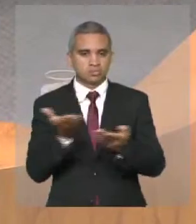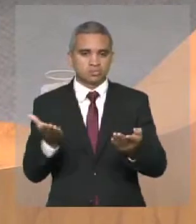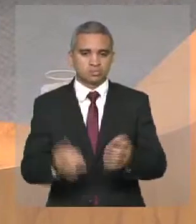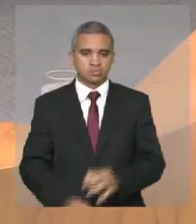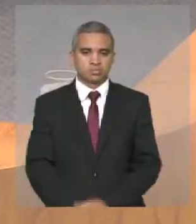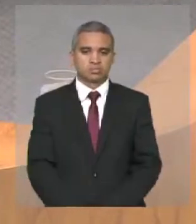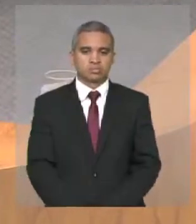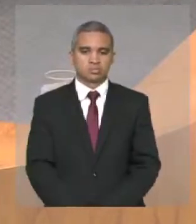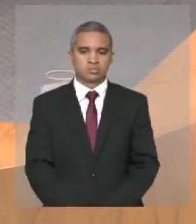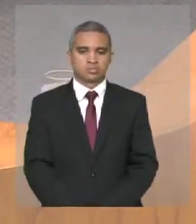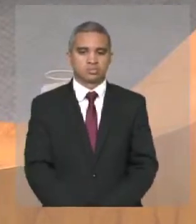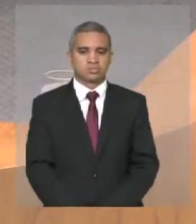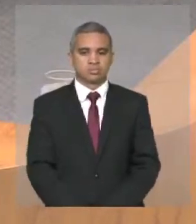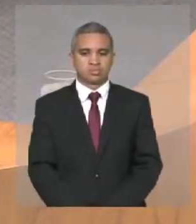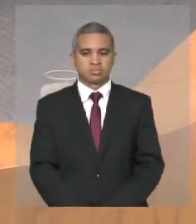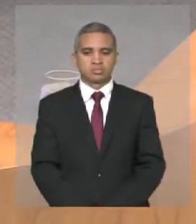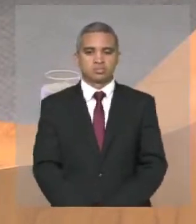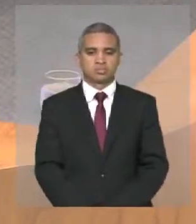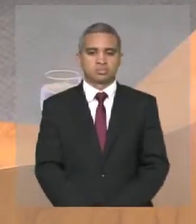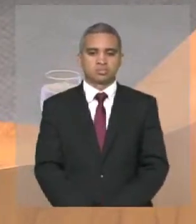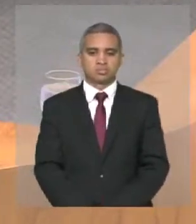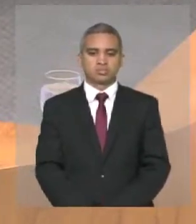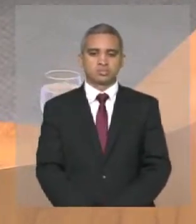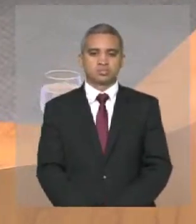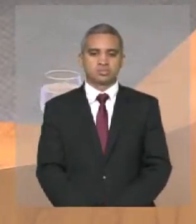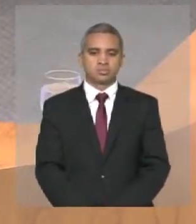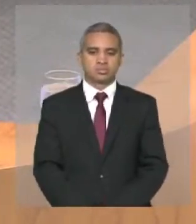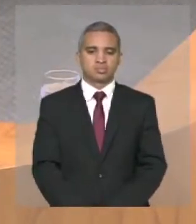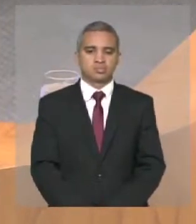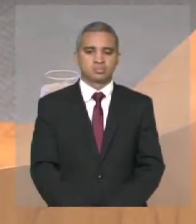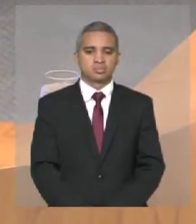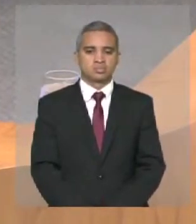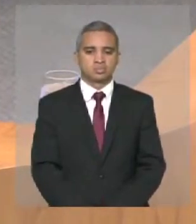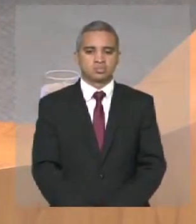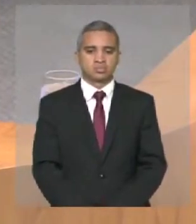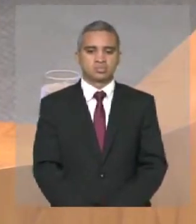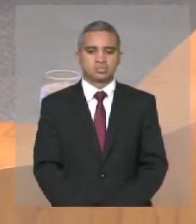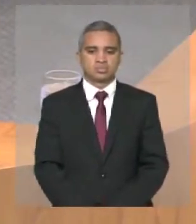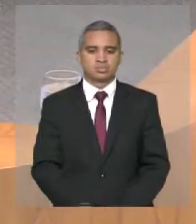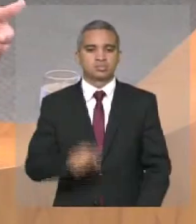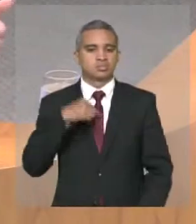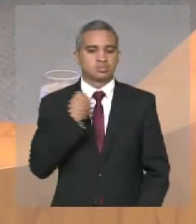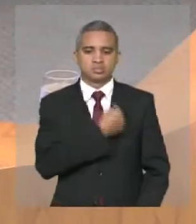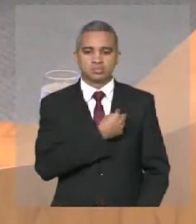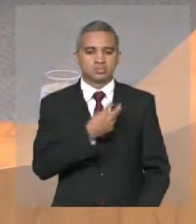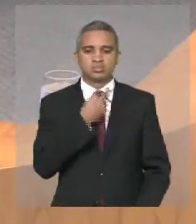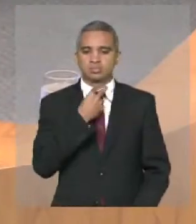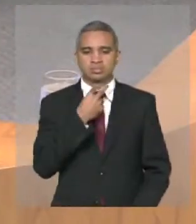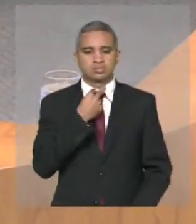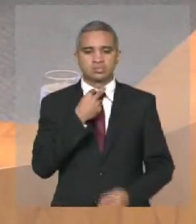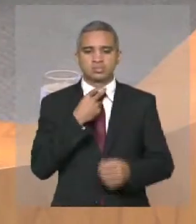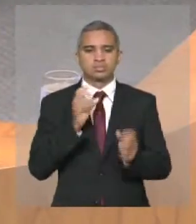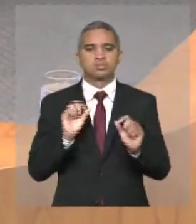nós não podemos simplesmente nos acostumar